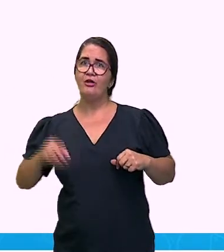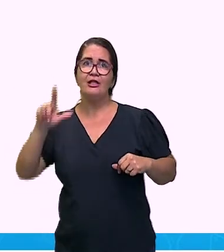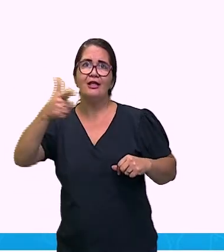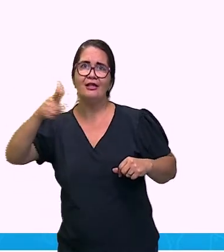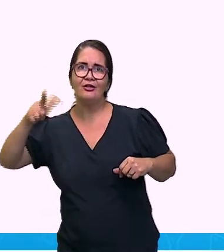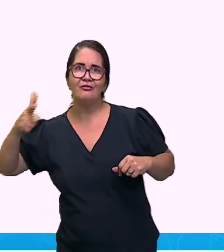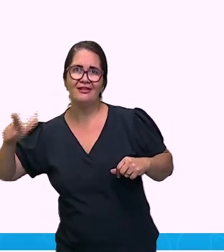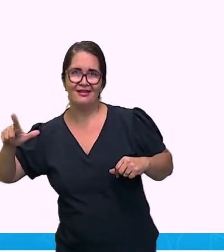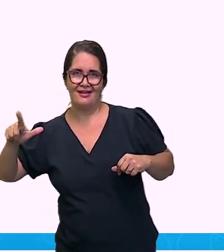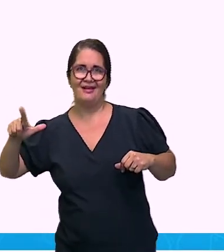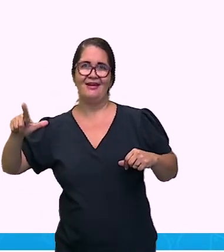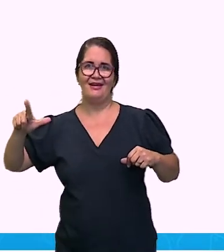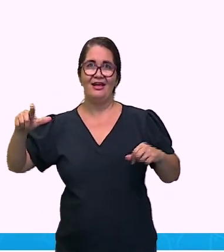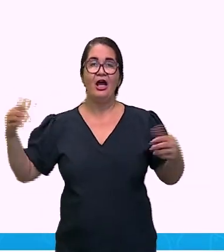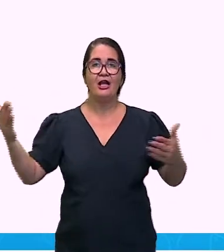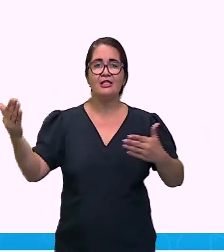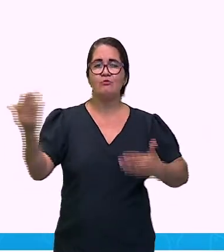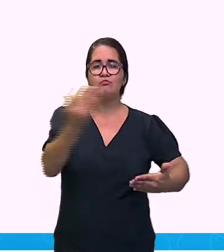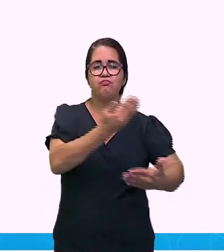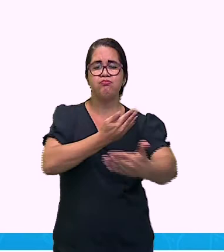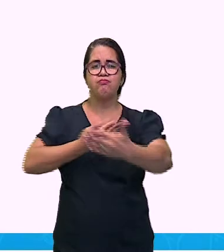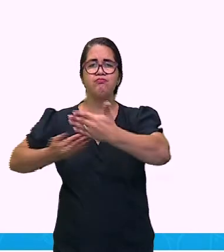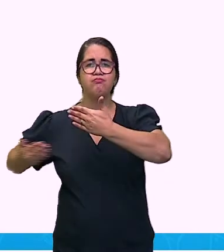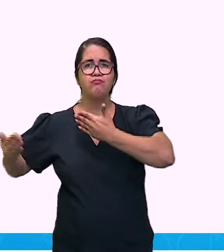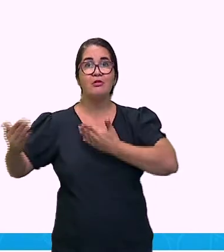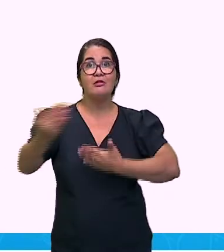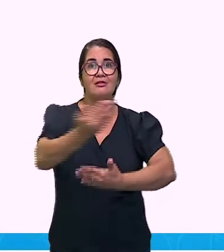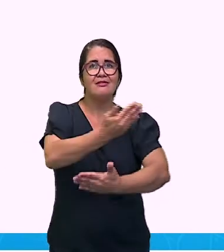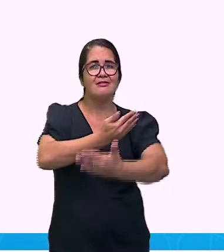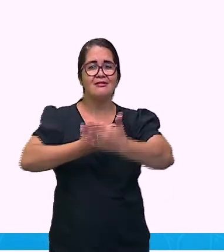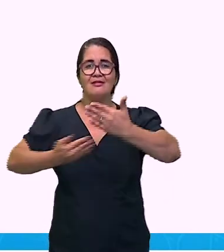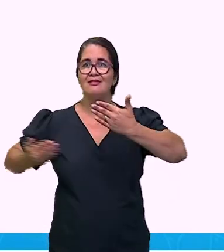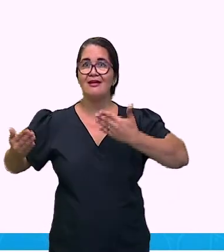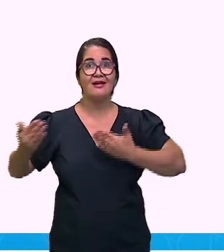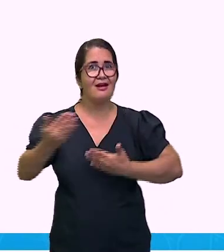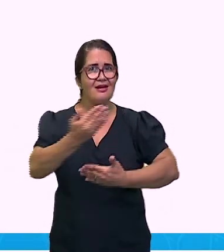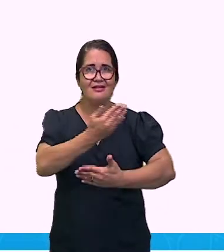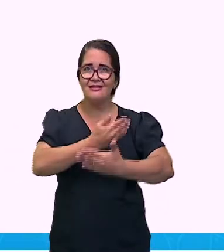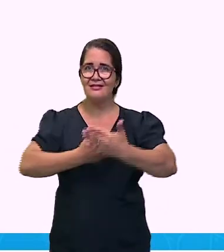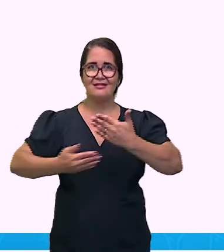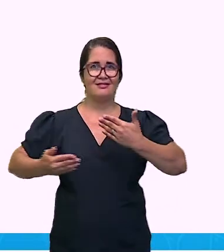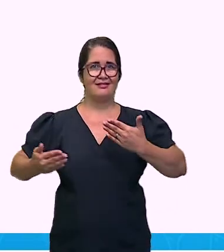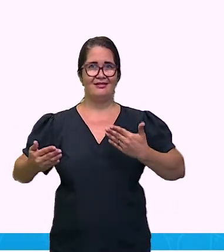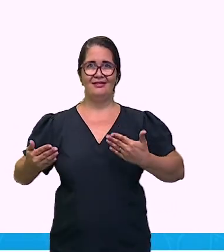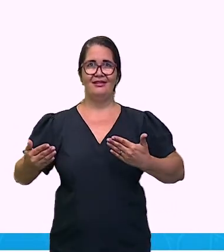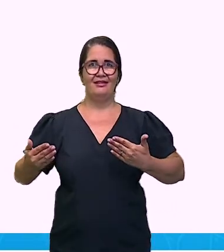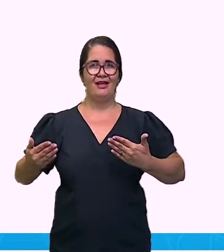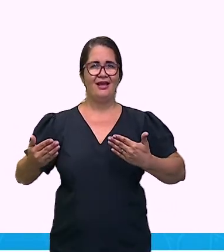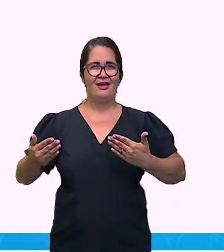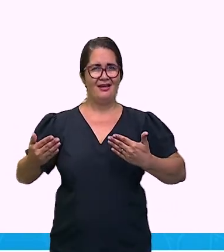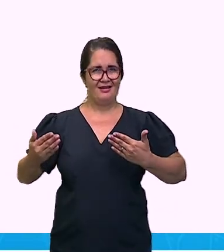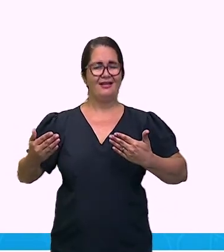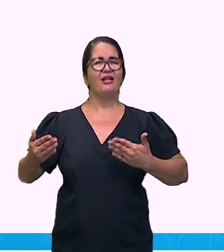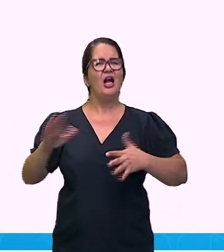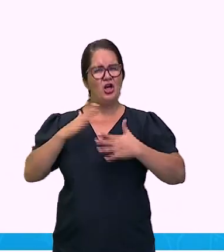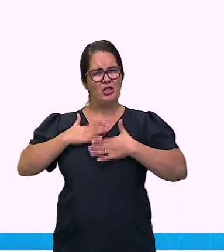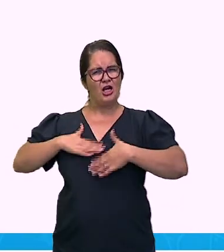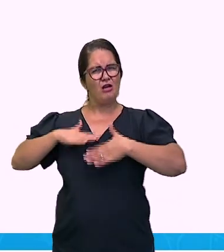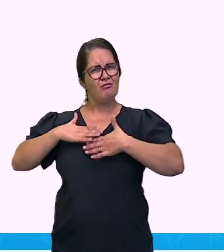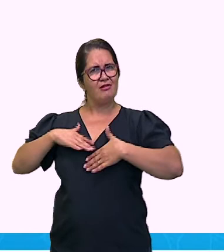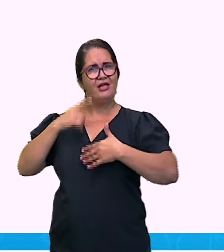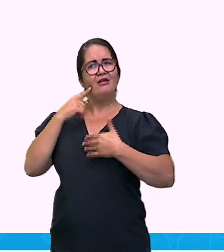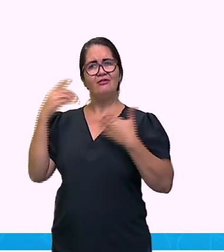tudo funcionando de uma maneira autossuficiente. A gente traz essa